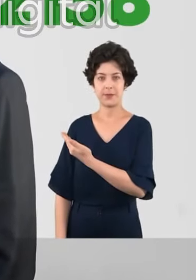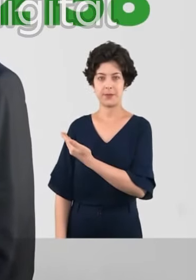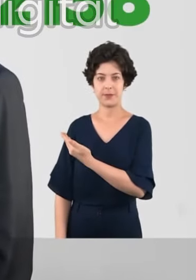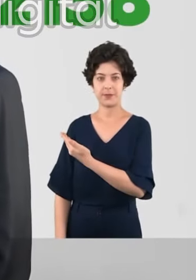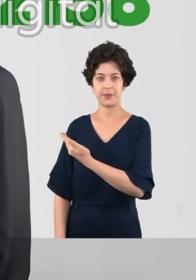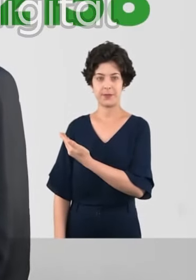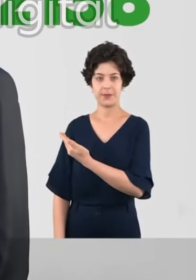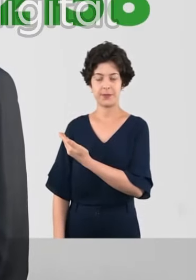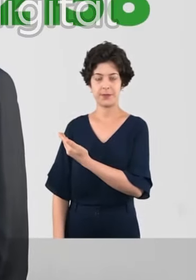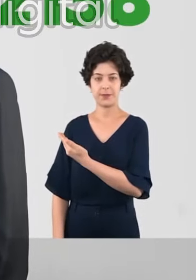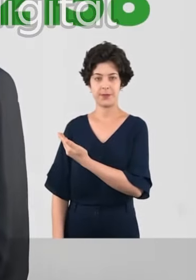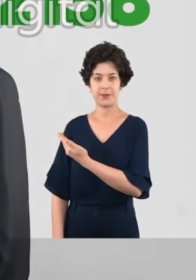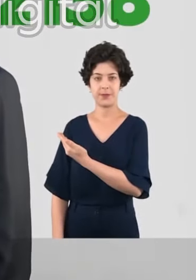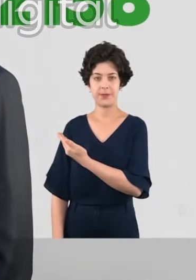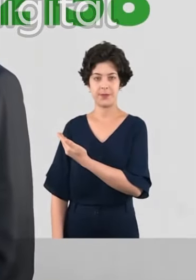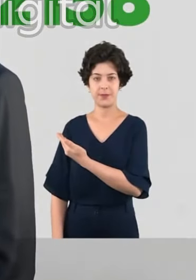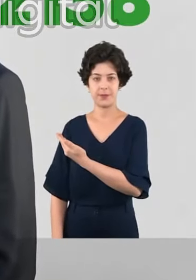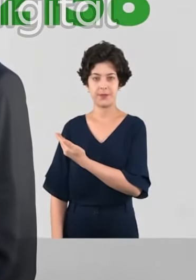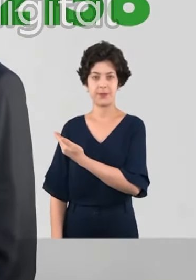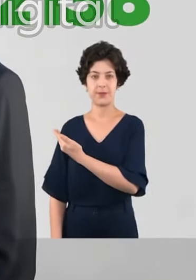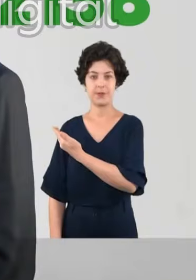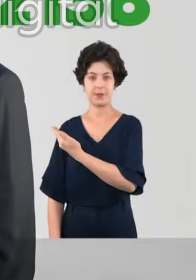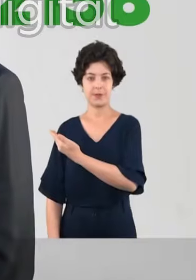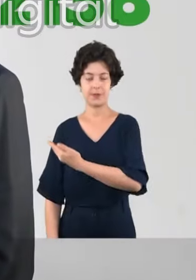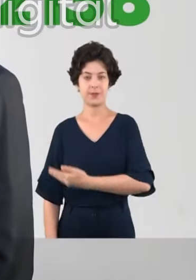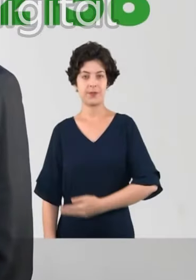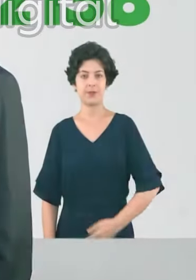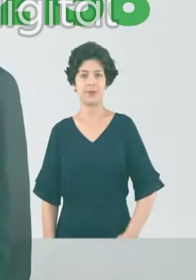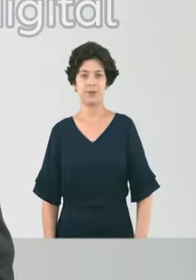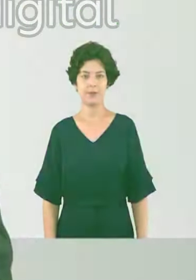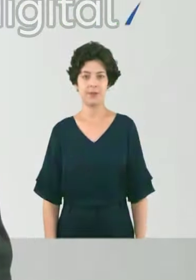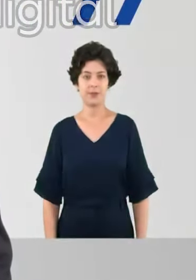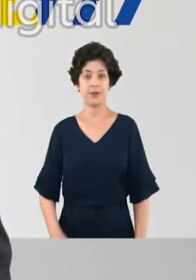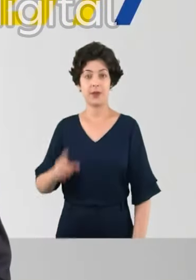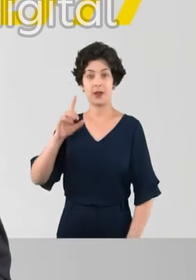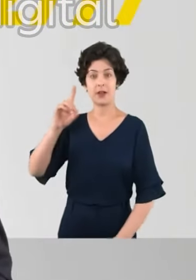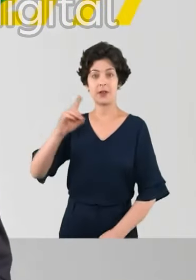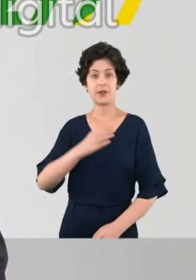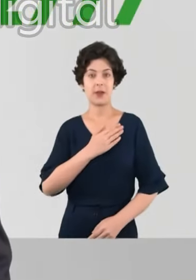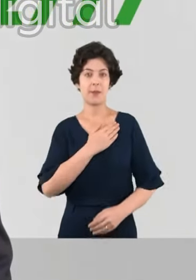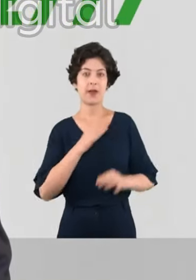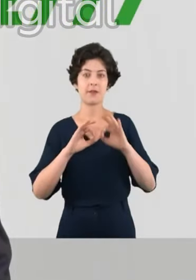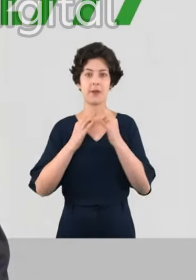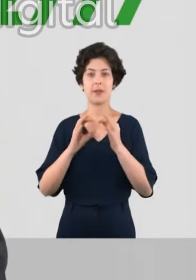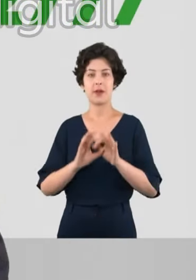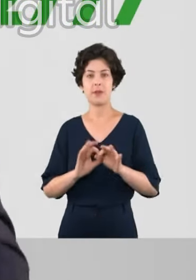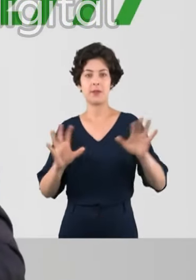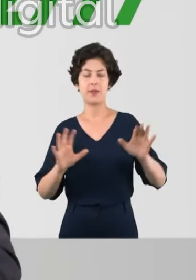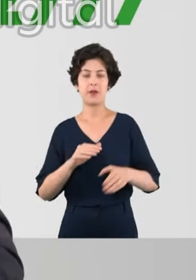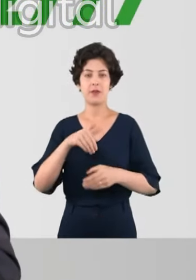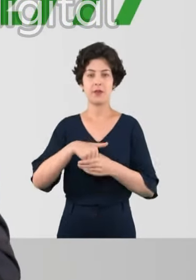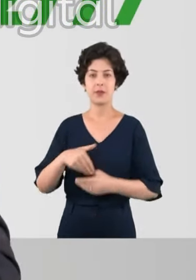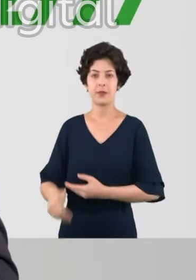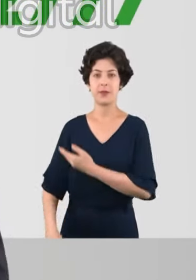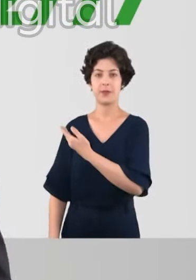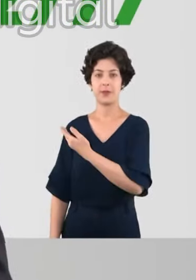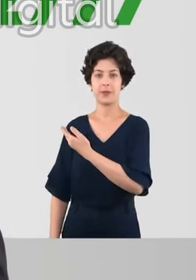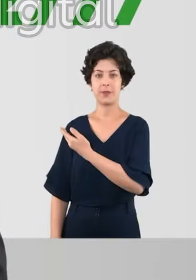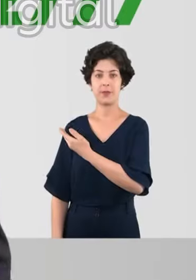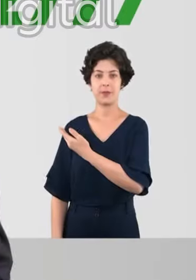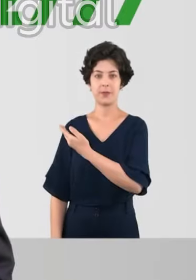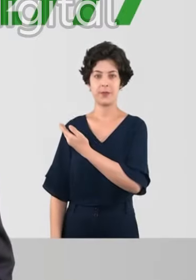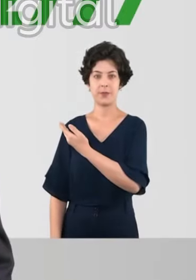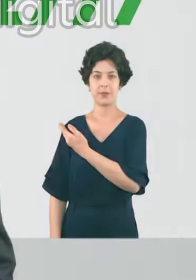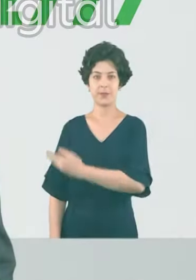-138. Professor Alê, 22-138. Deus, Pátria, Família e Liberdade. Vote Munir Nis, Patriota